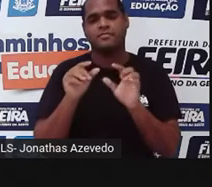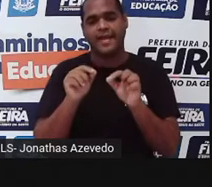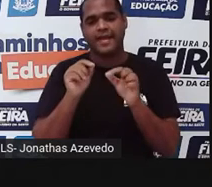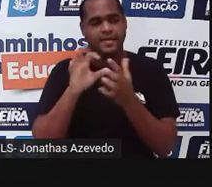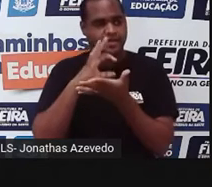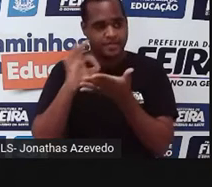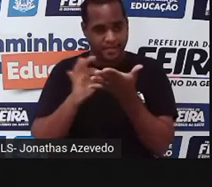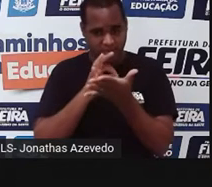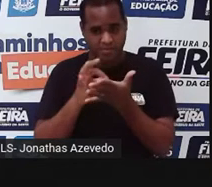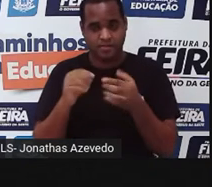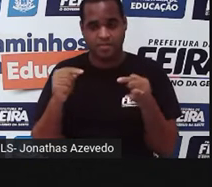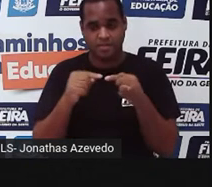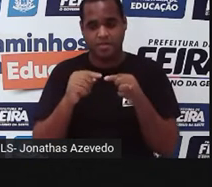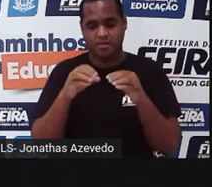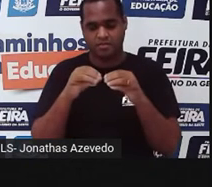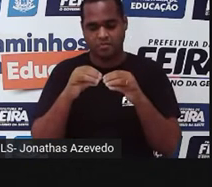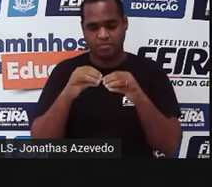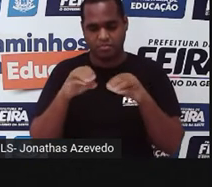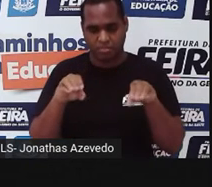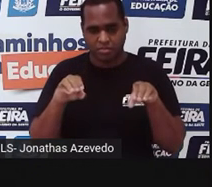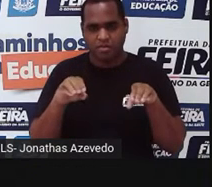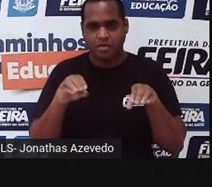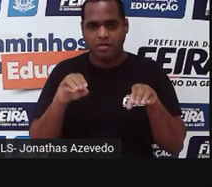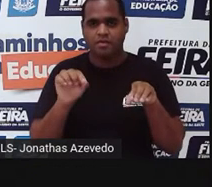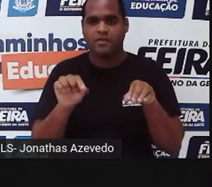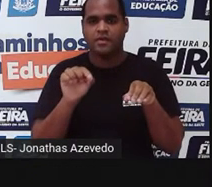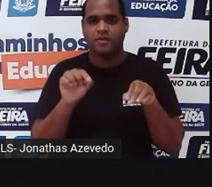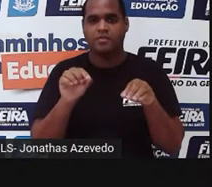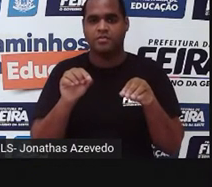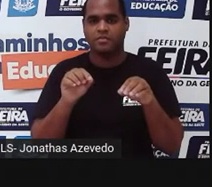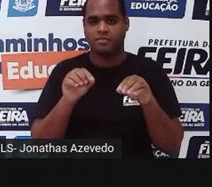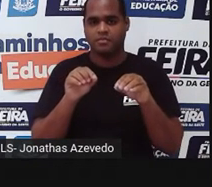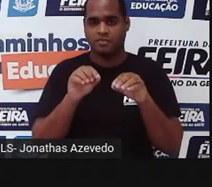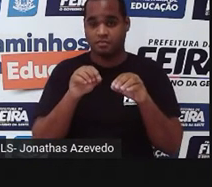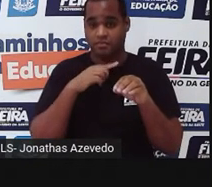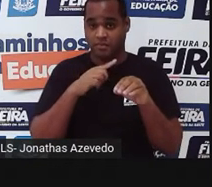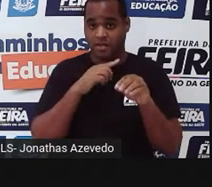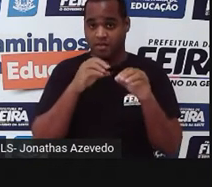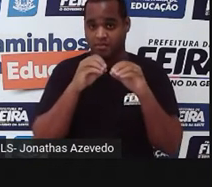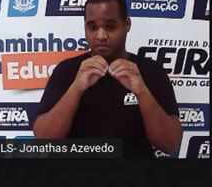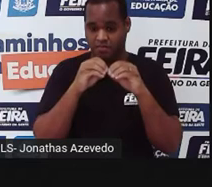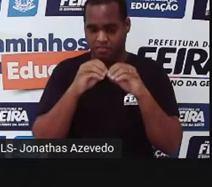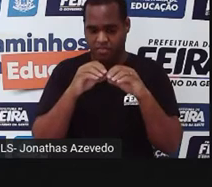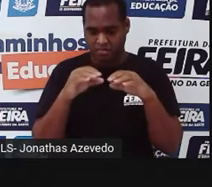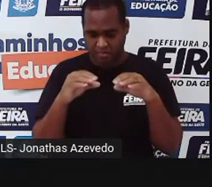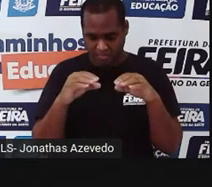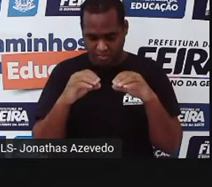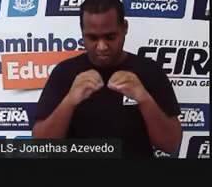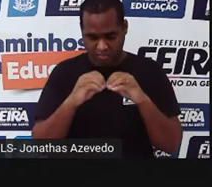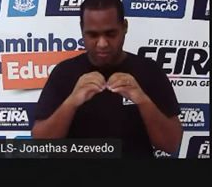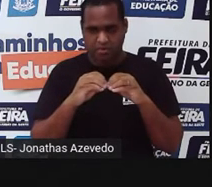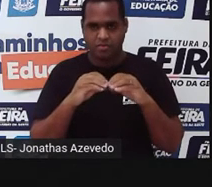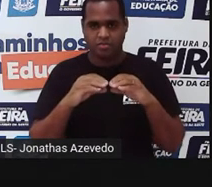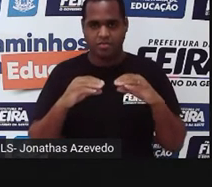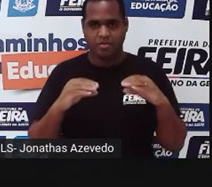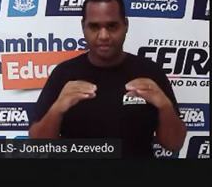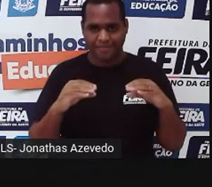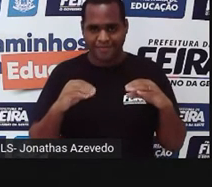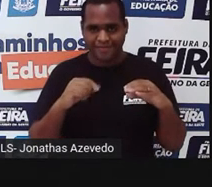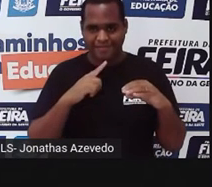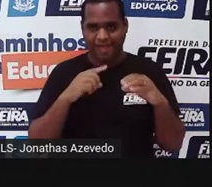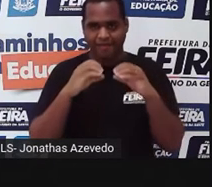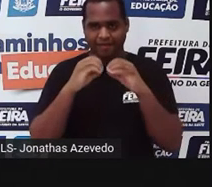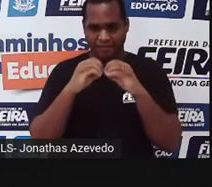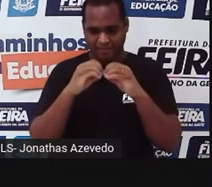reprodutiva, ela se divide por mitose primeiro, né? E dá origem a duas células com